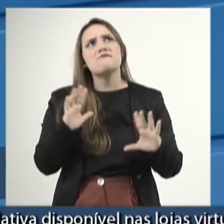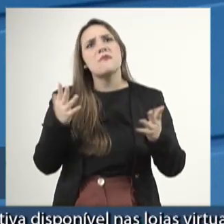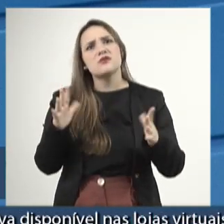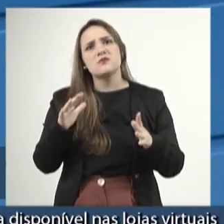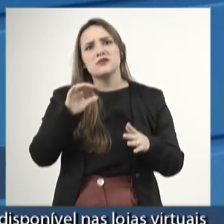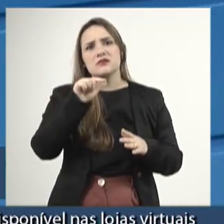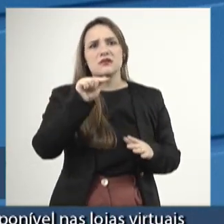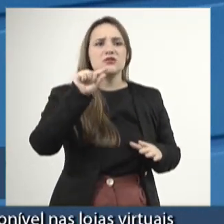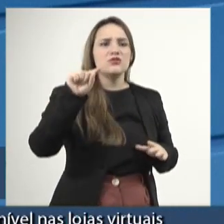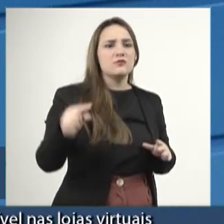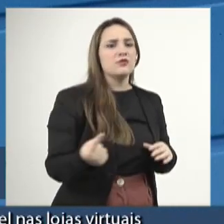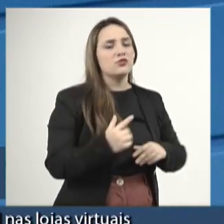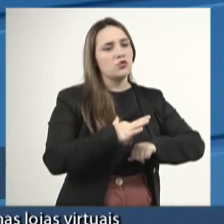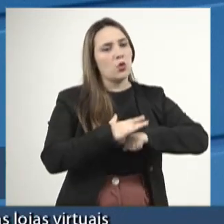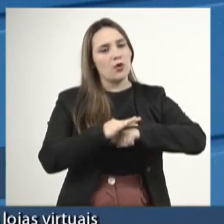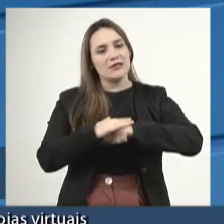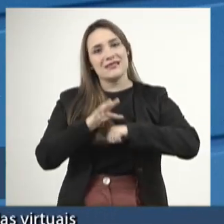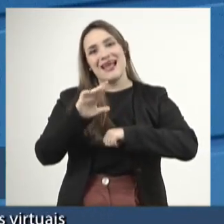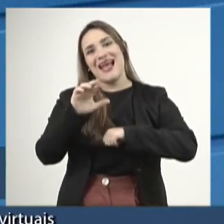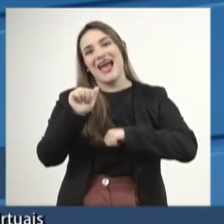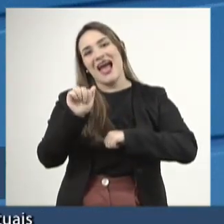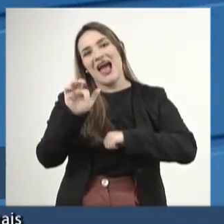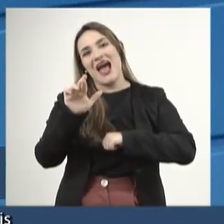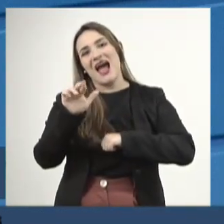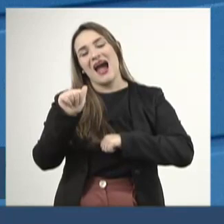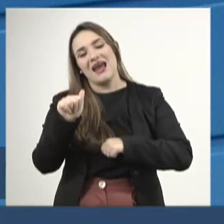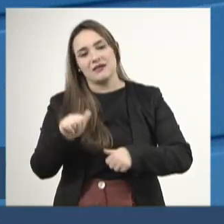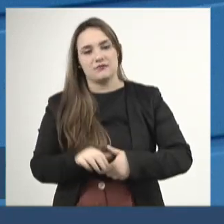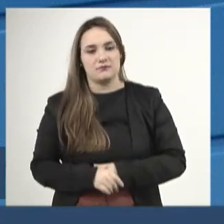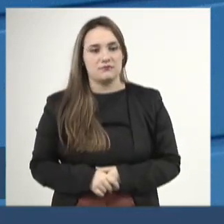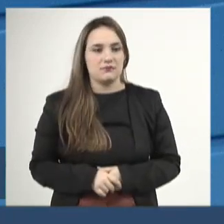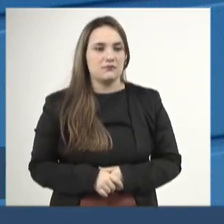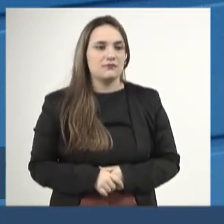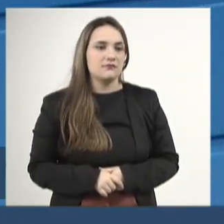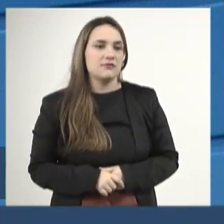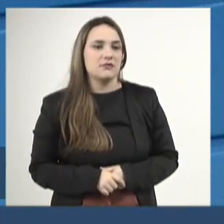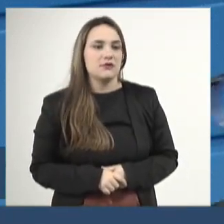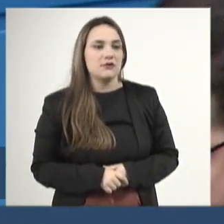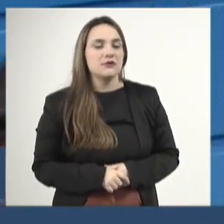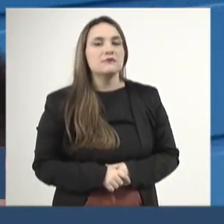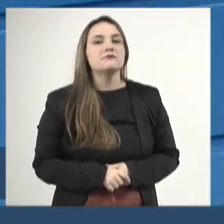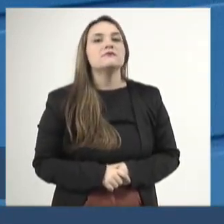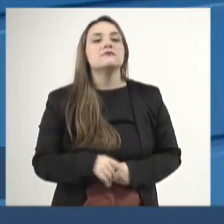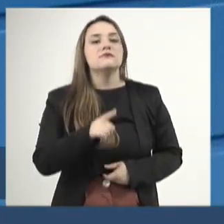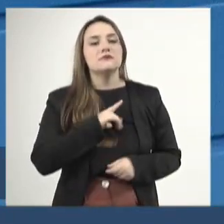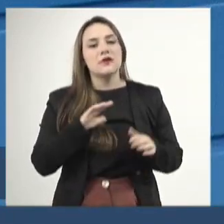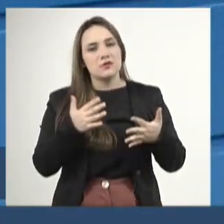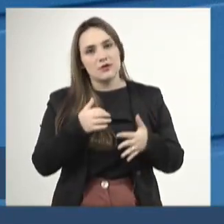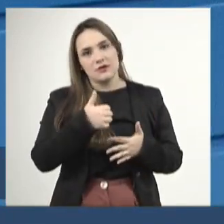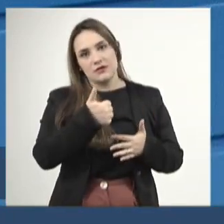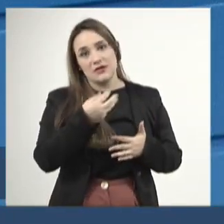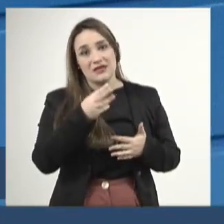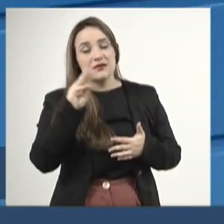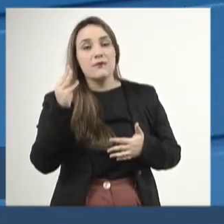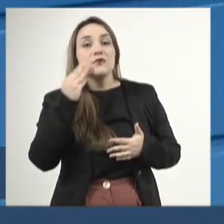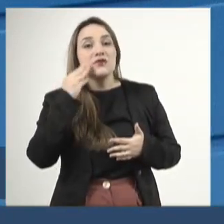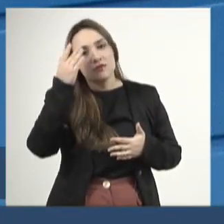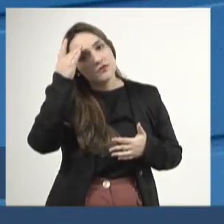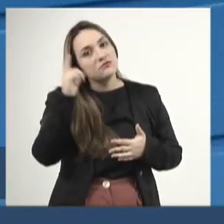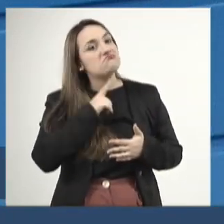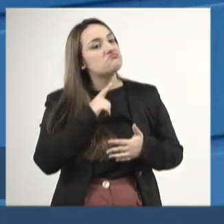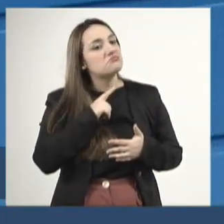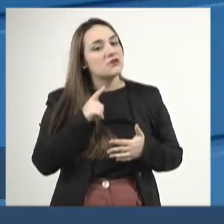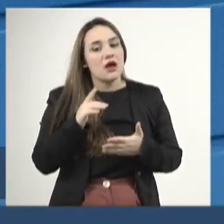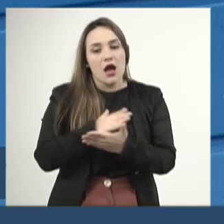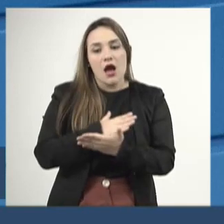de 7 mil doenças raras e que 13 milhões de pessoas são acometidas com um tipo